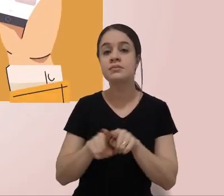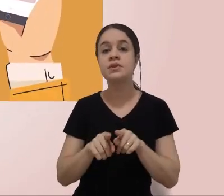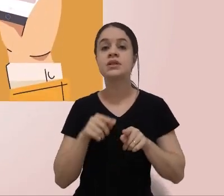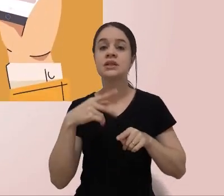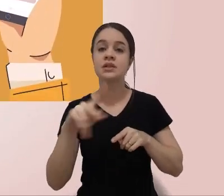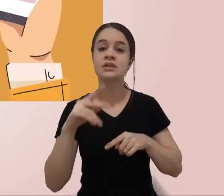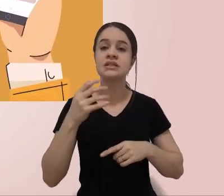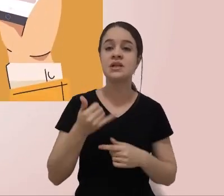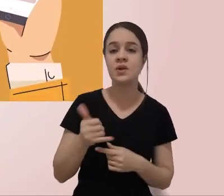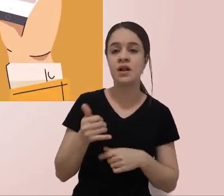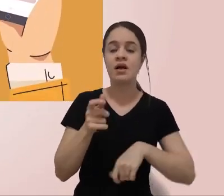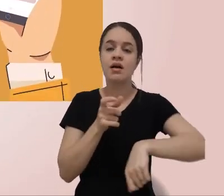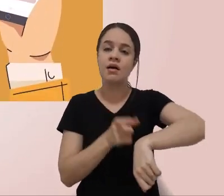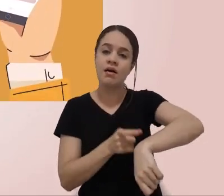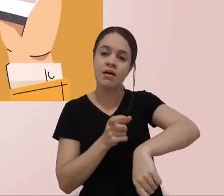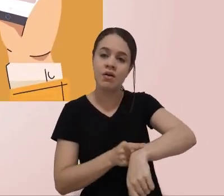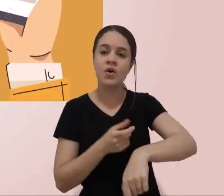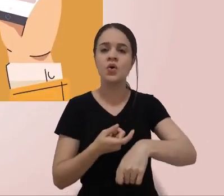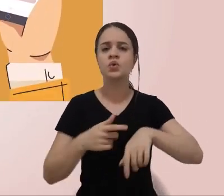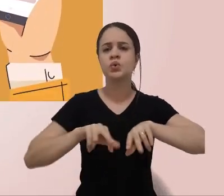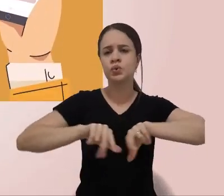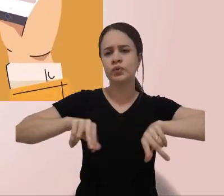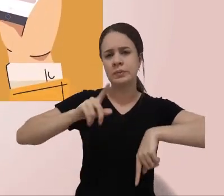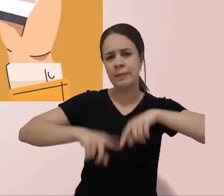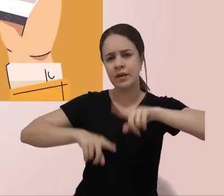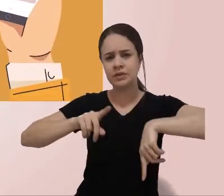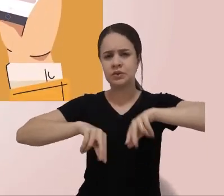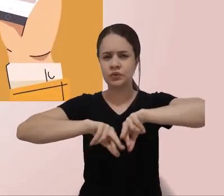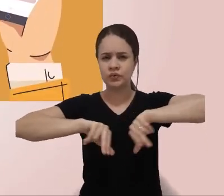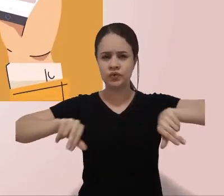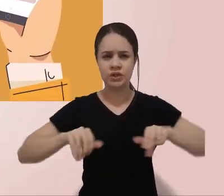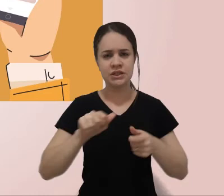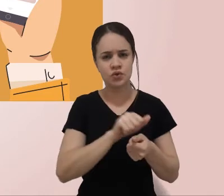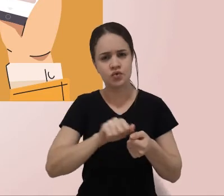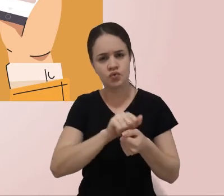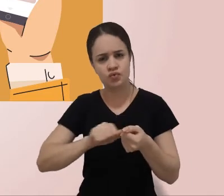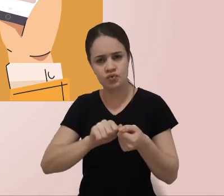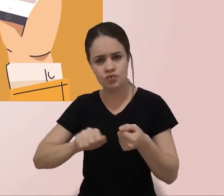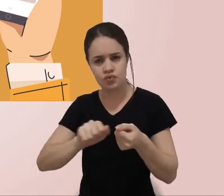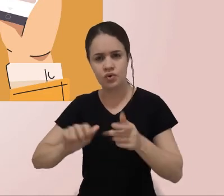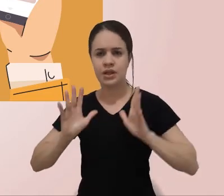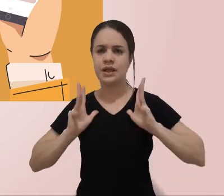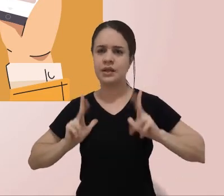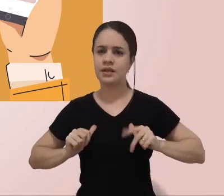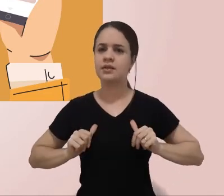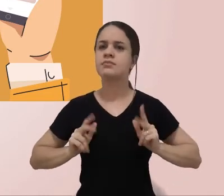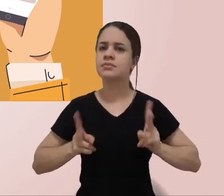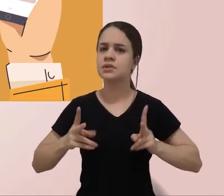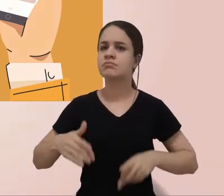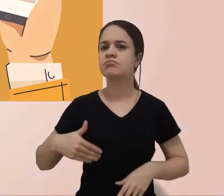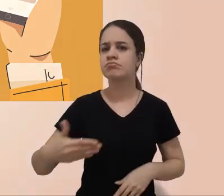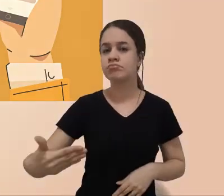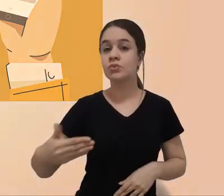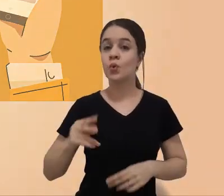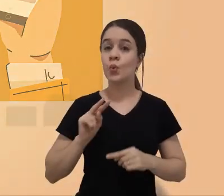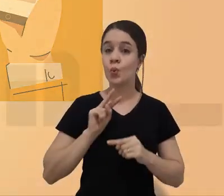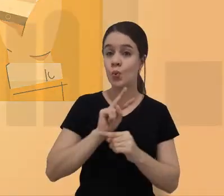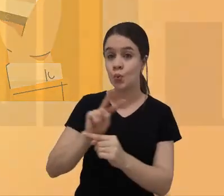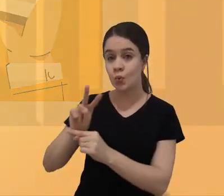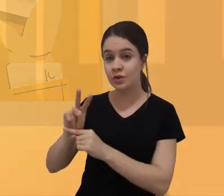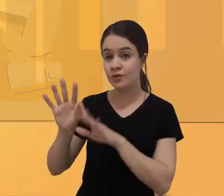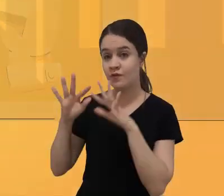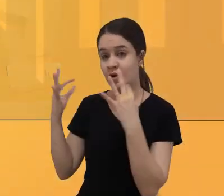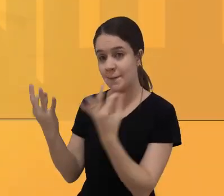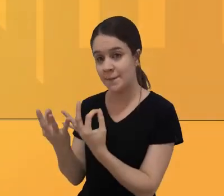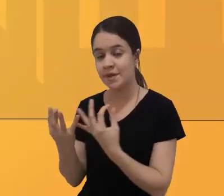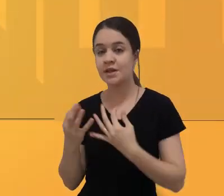higienize com frequência celular, relógio e outros objetos usados constantemente. Cuidando de